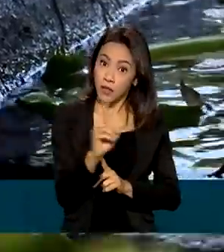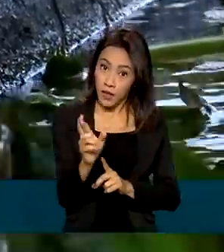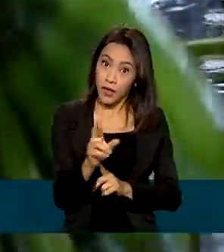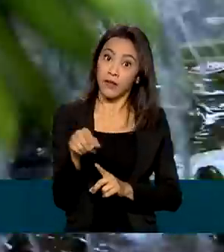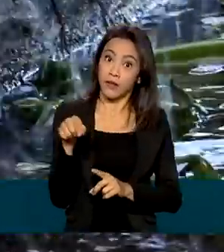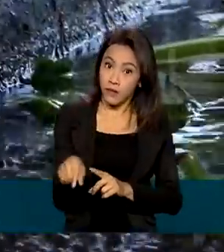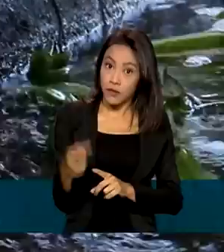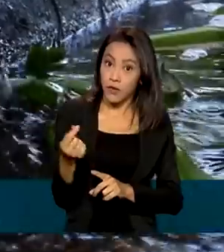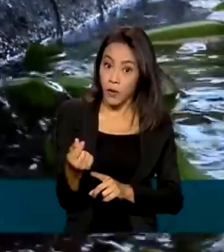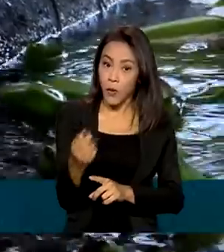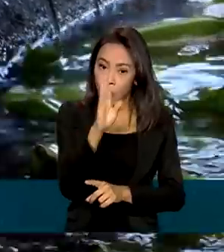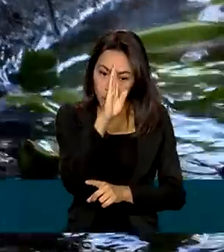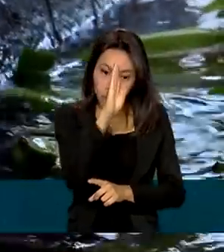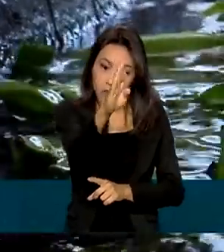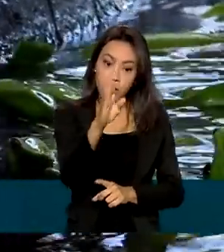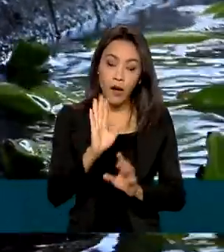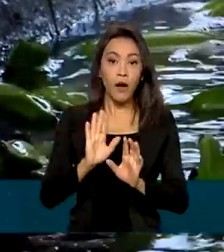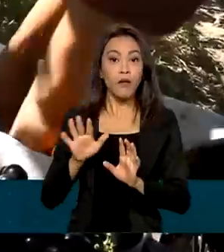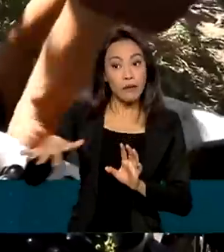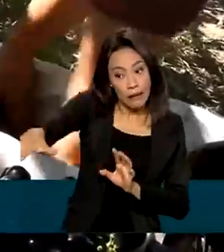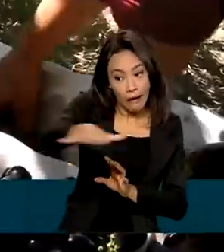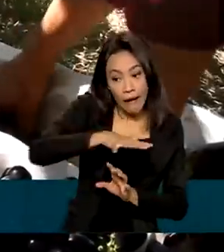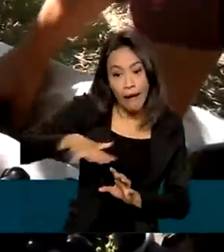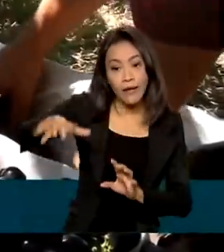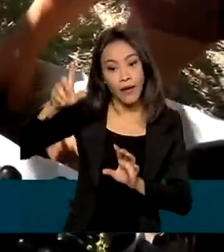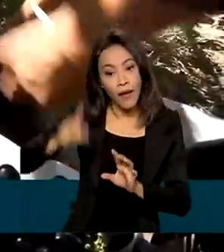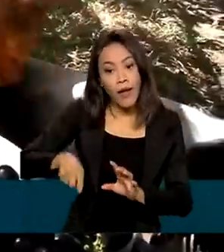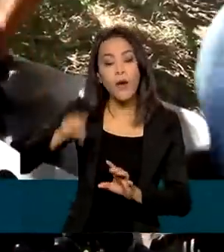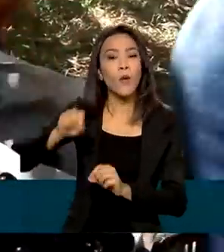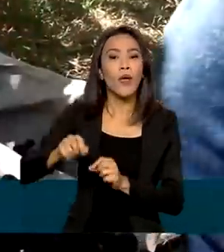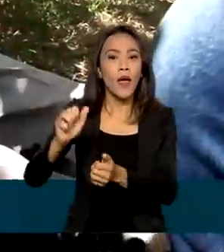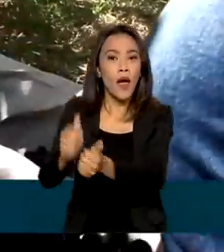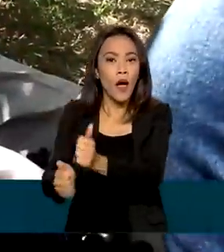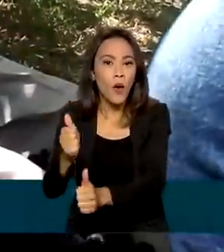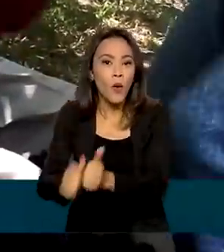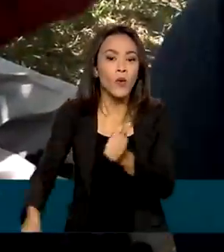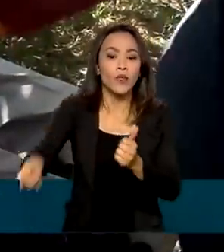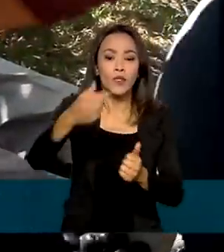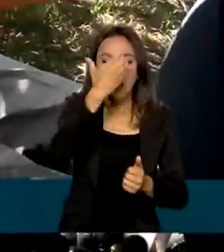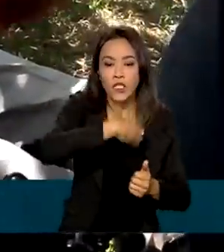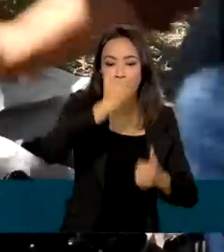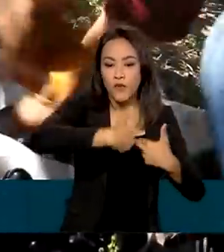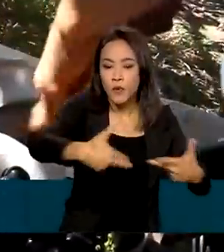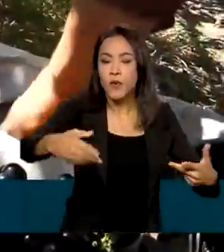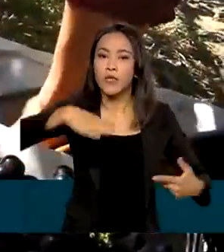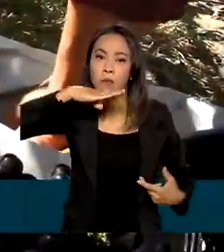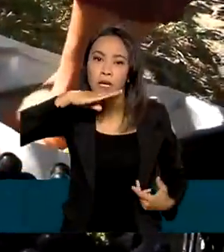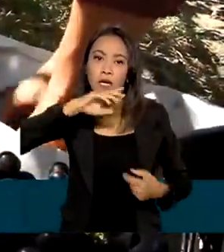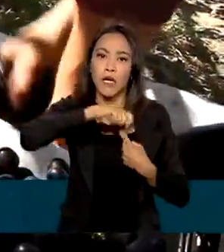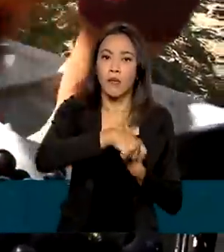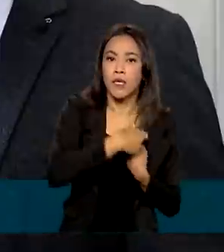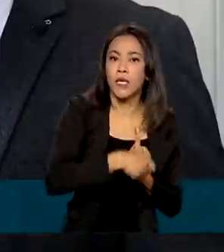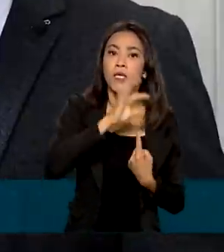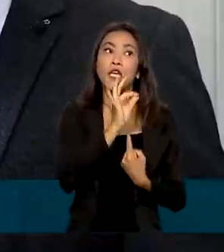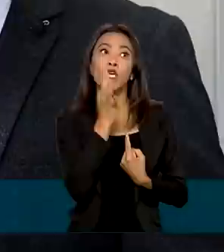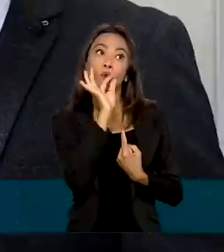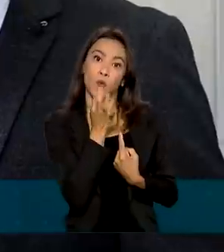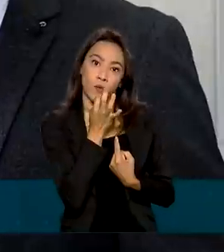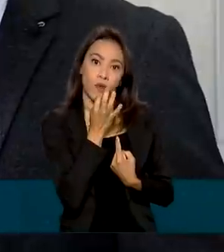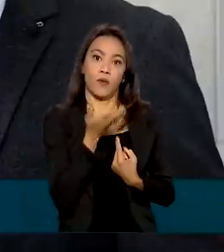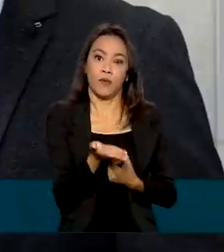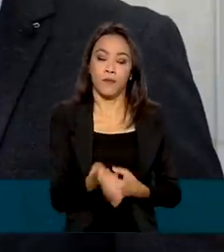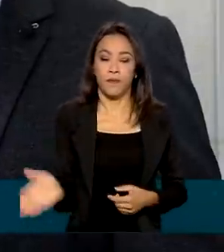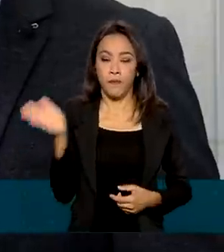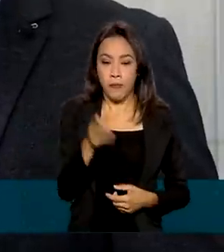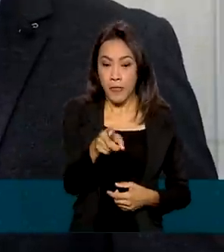produção. O principal destaque na região é o cultivo de arroz e frutas, como manga, banana e uva. Os projetos de